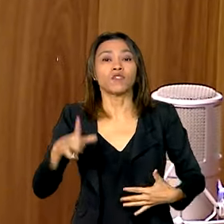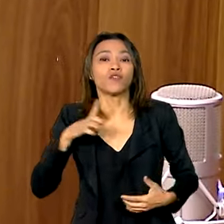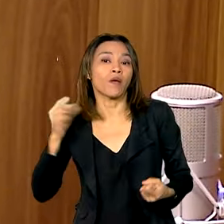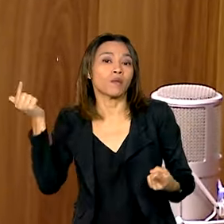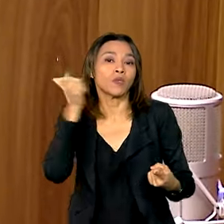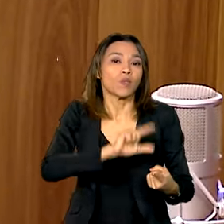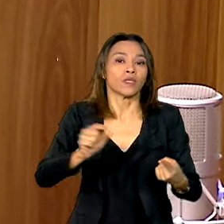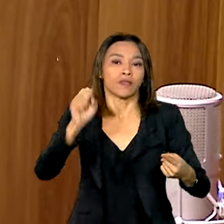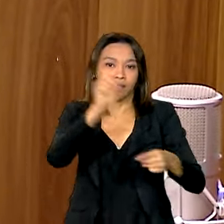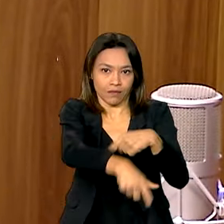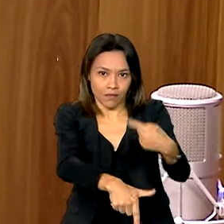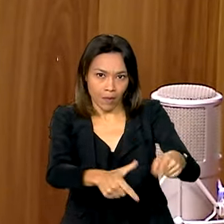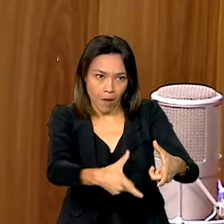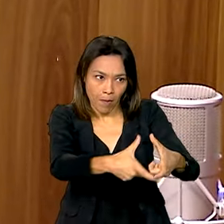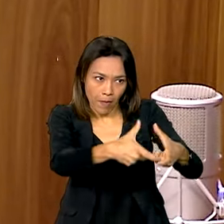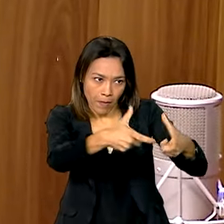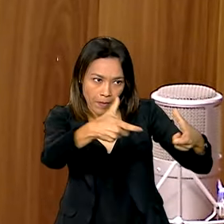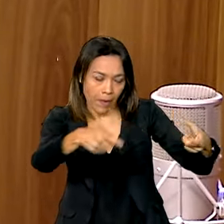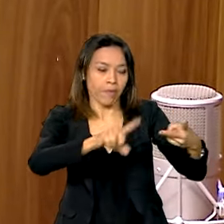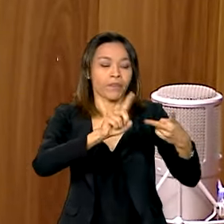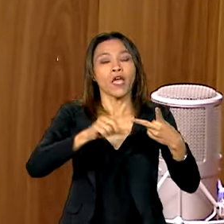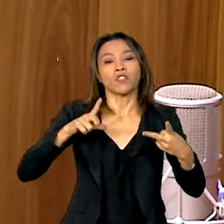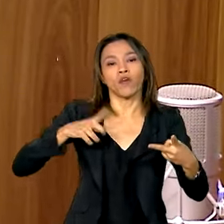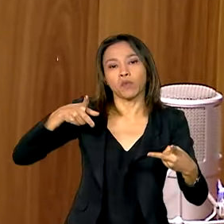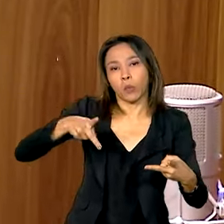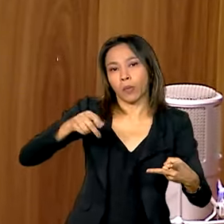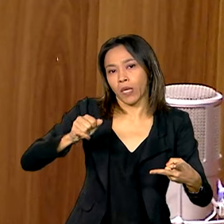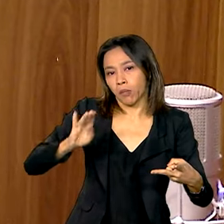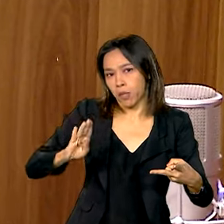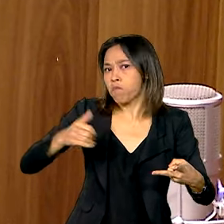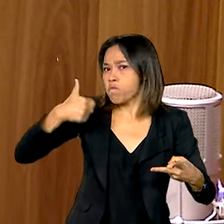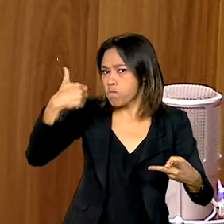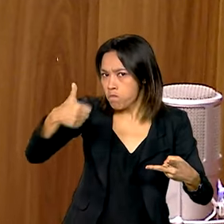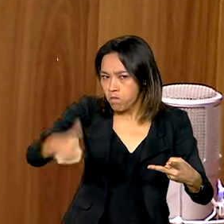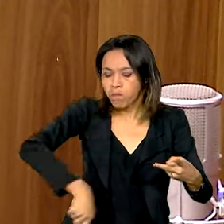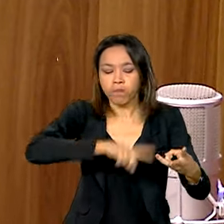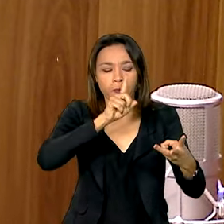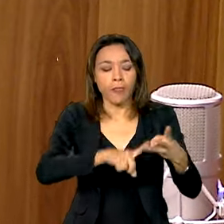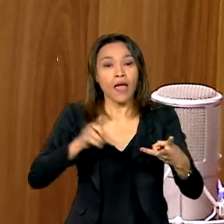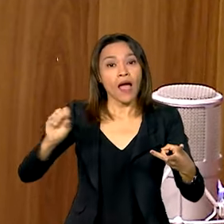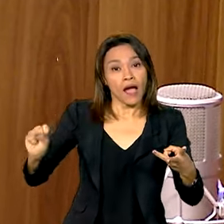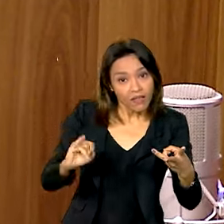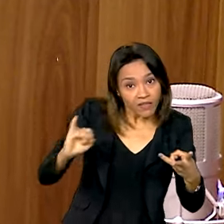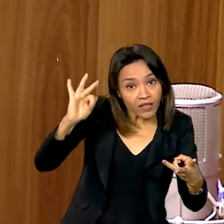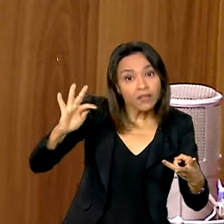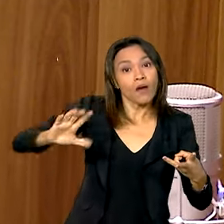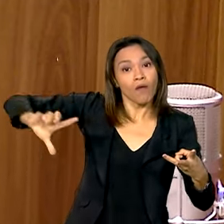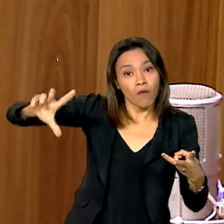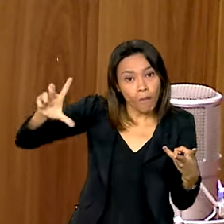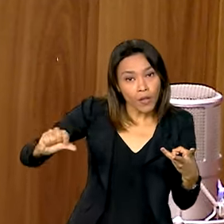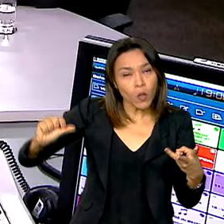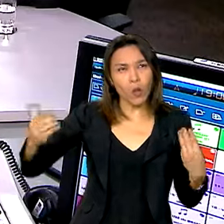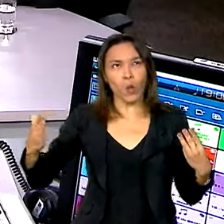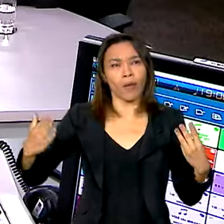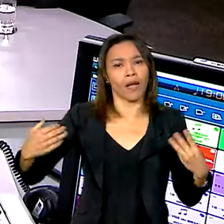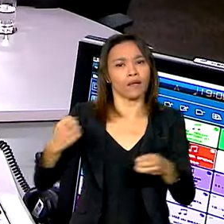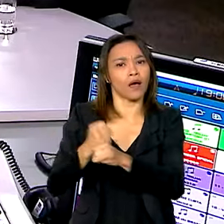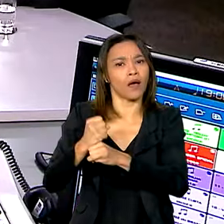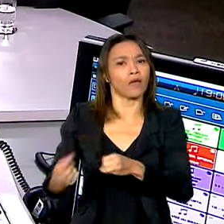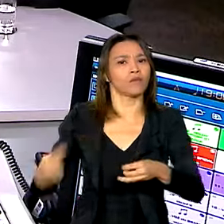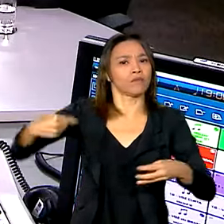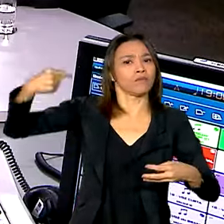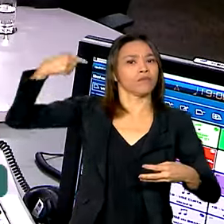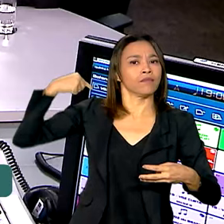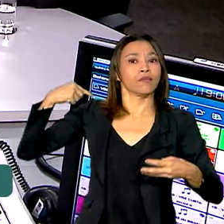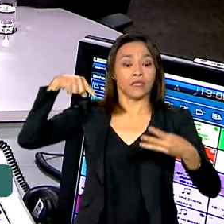que superou as expectativas, a gente conseguiu aí uma taxa de inflação de alimentos muito menor do que a dos anos anteriores. Isso